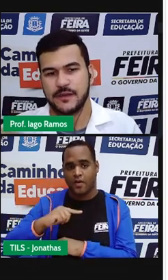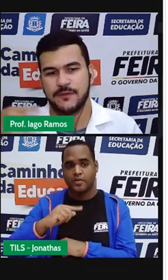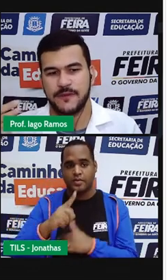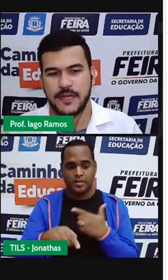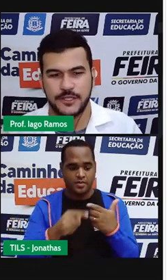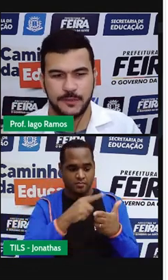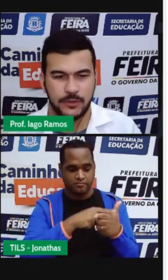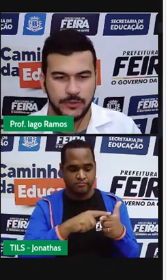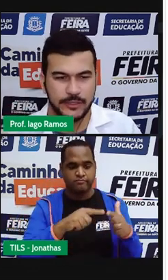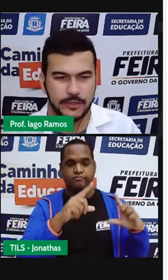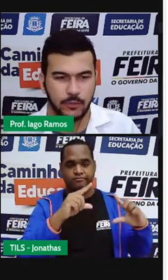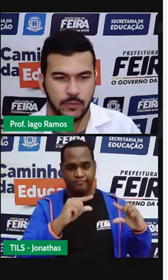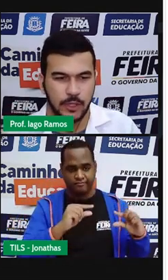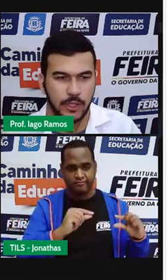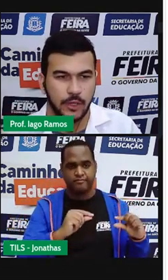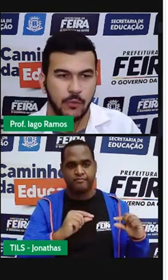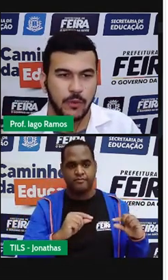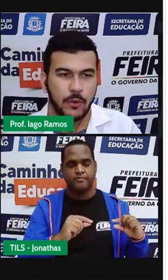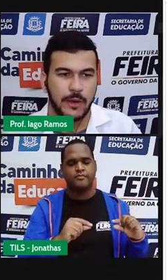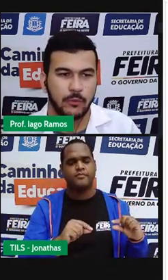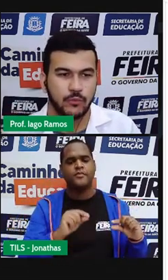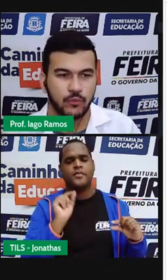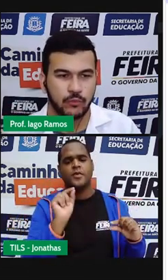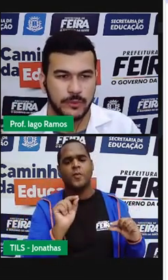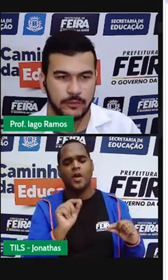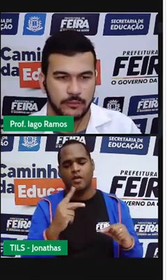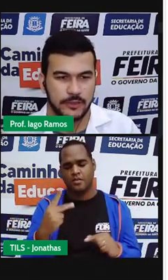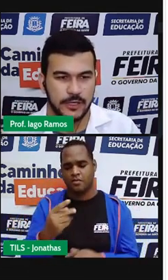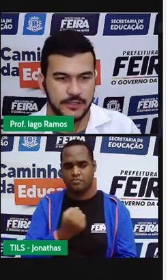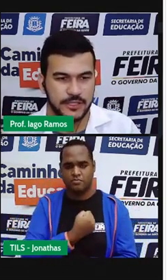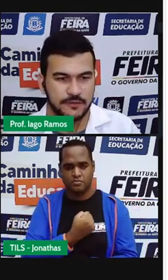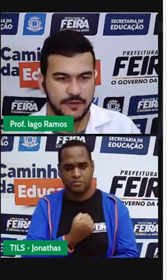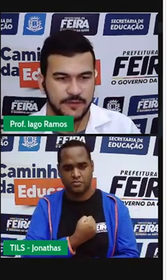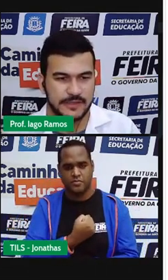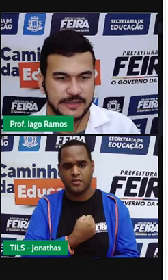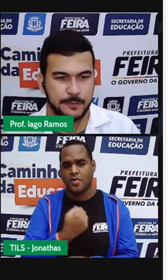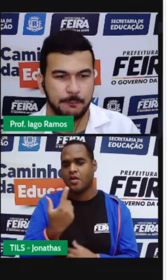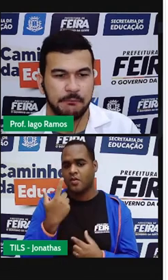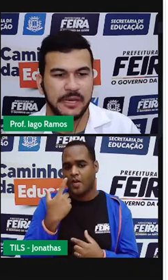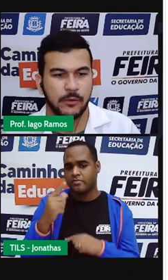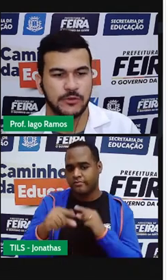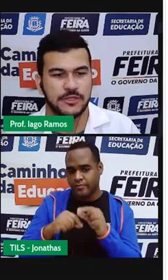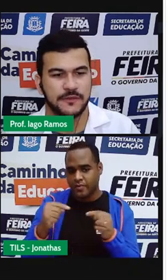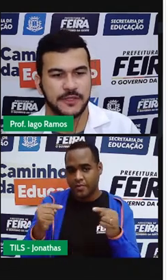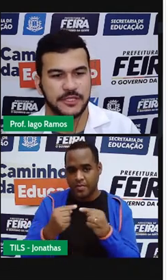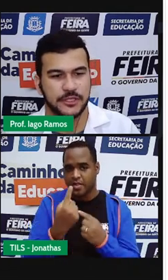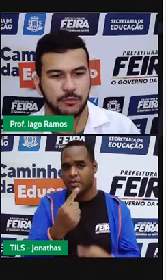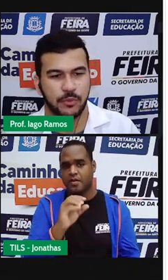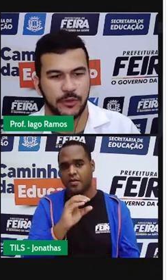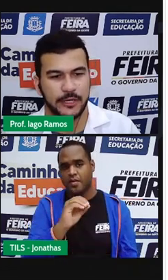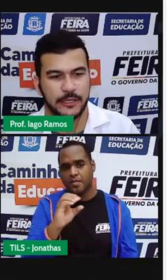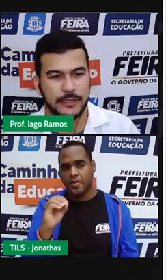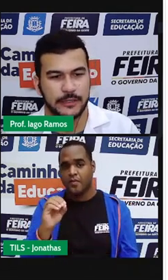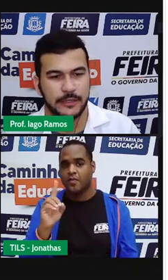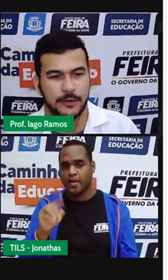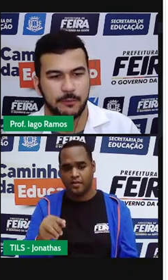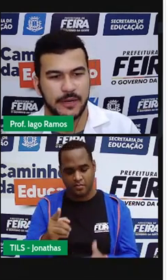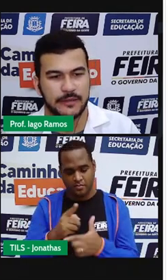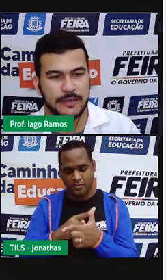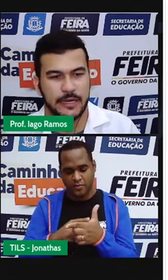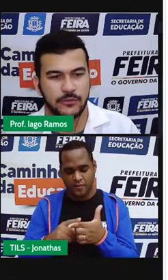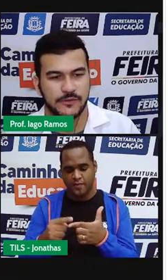divisão faz diminuir. Então, qual é o número que a gente vai fazer? Mil dividido por ele